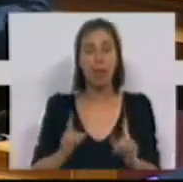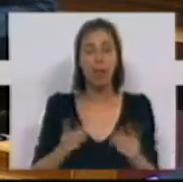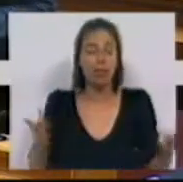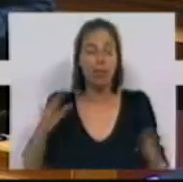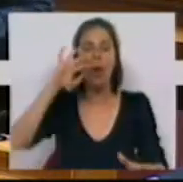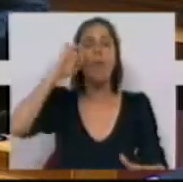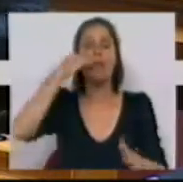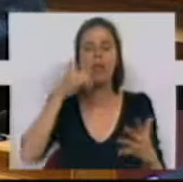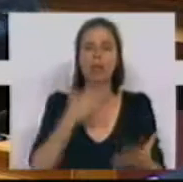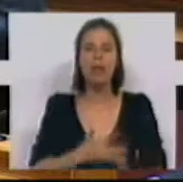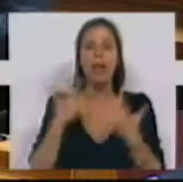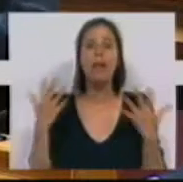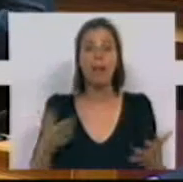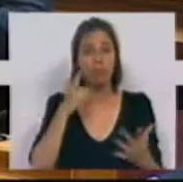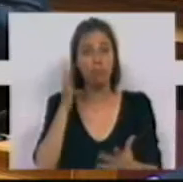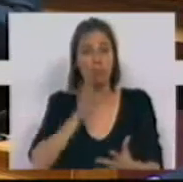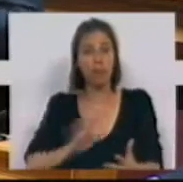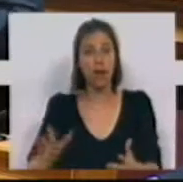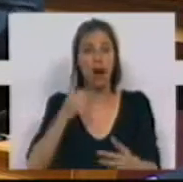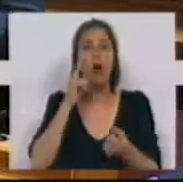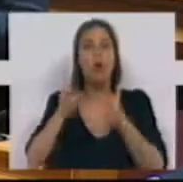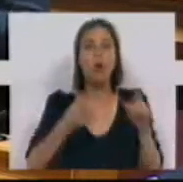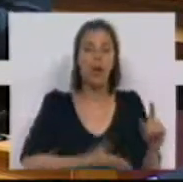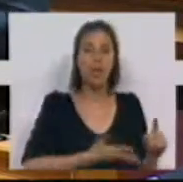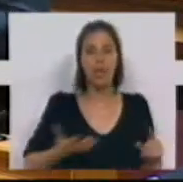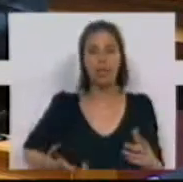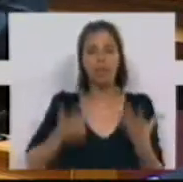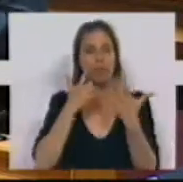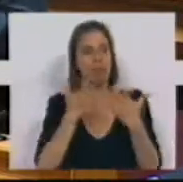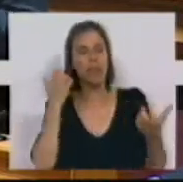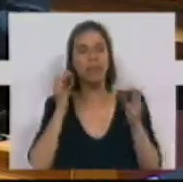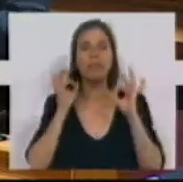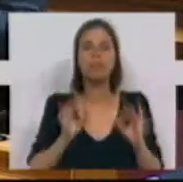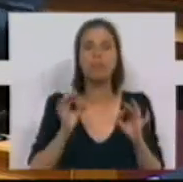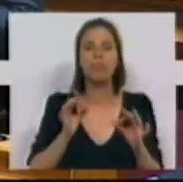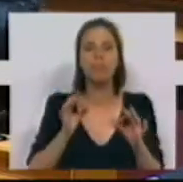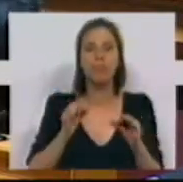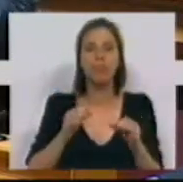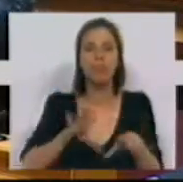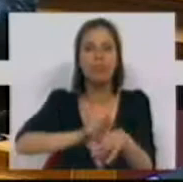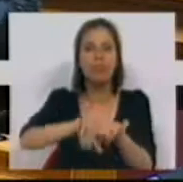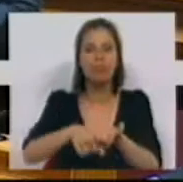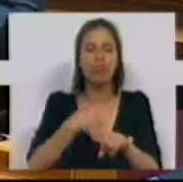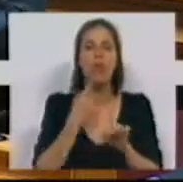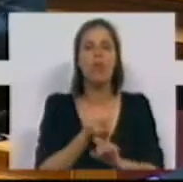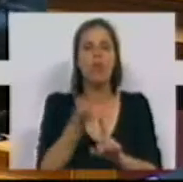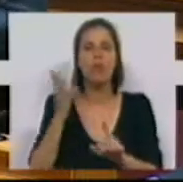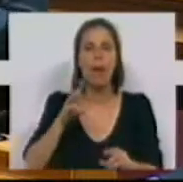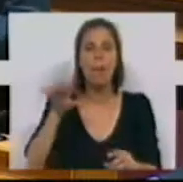E é um prejuízo enorme que se reflete no desemprego, que se reflete na destruição de muitas